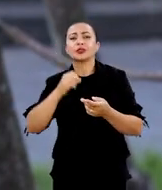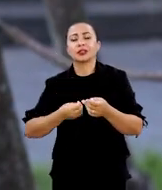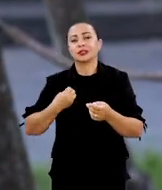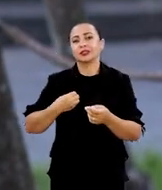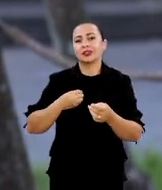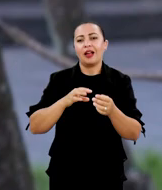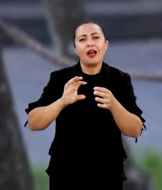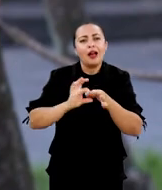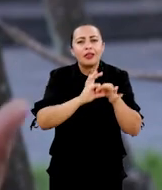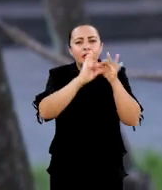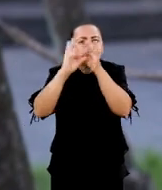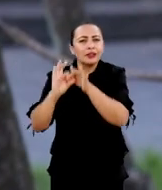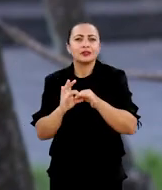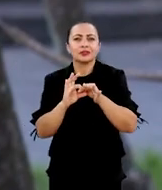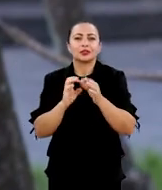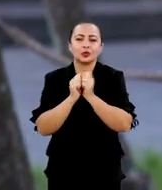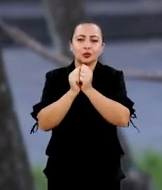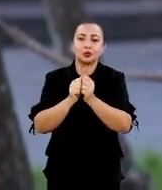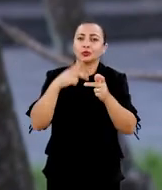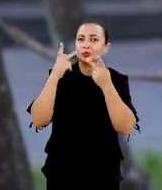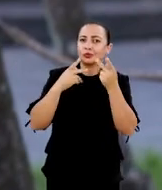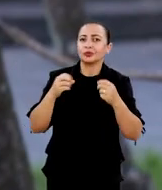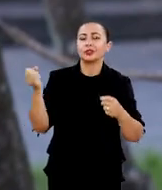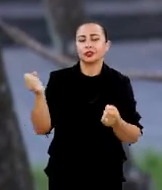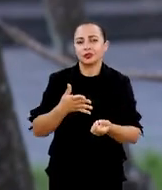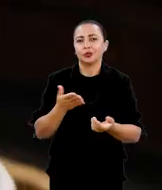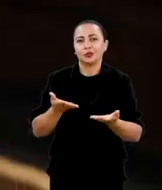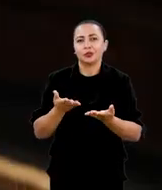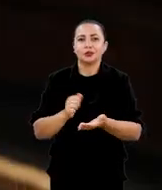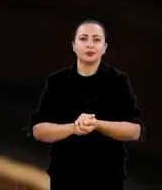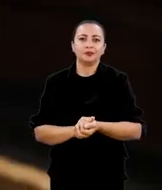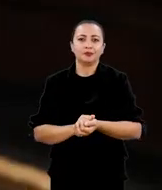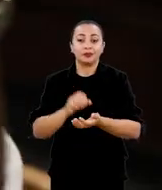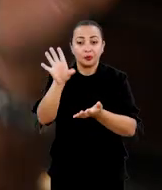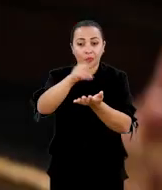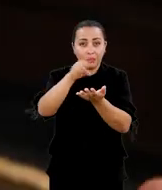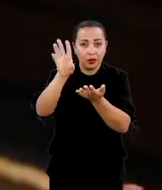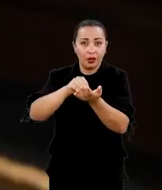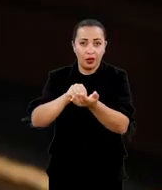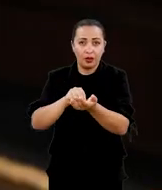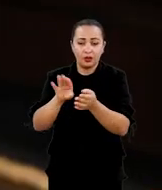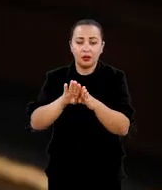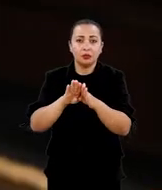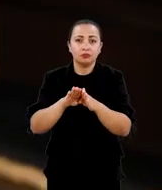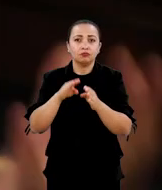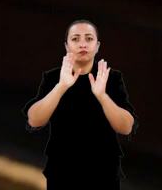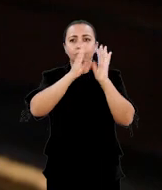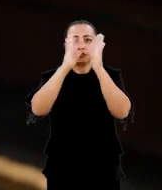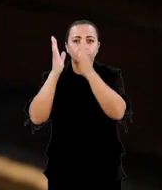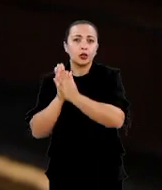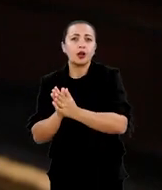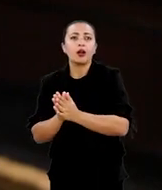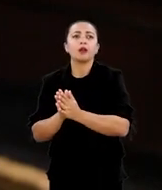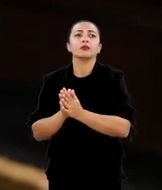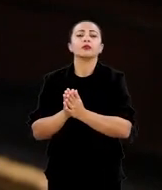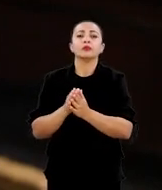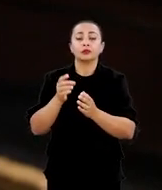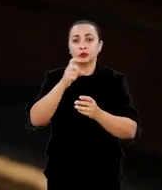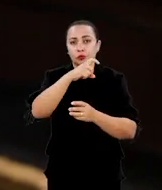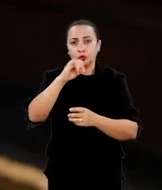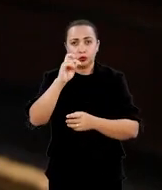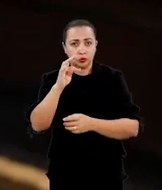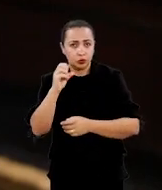presente que está entrelaçada com as narrativas atuais também coleta de informações nesses arquivos digitais os dados biográficos